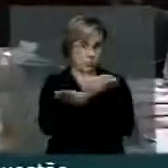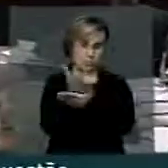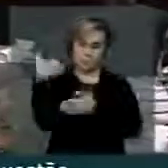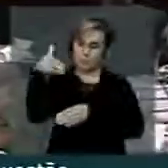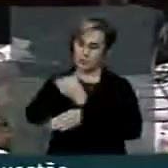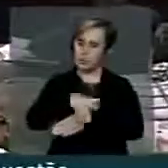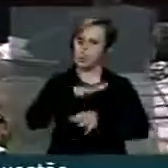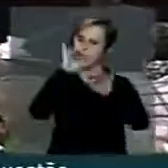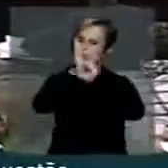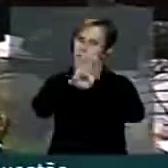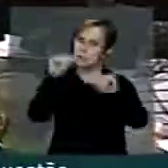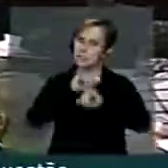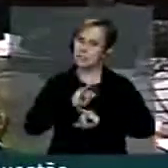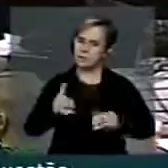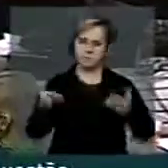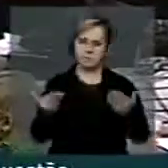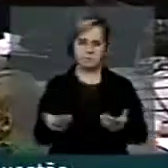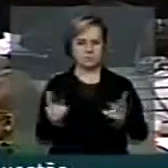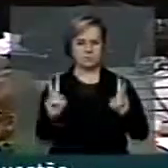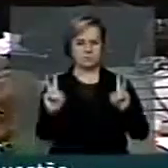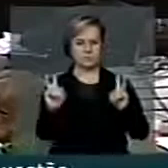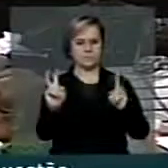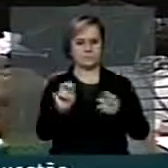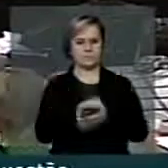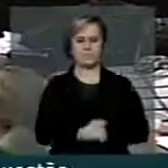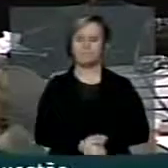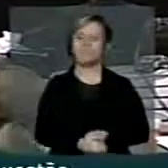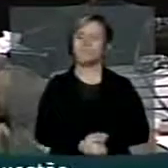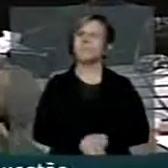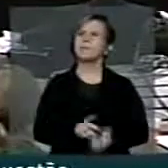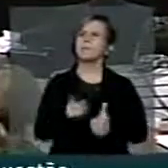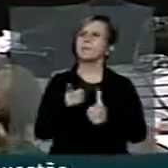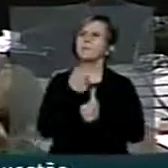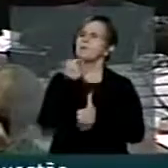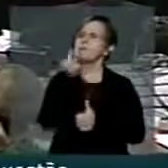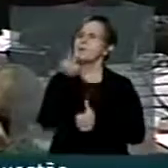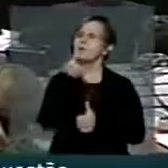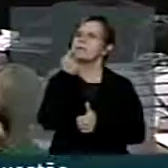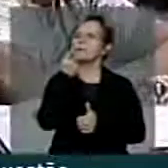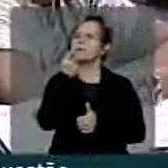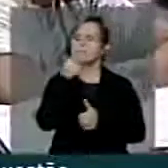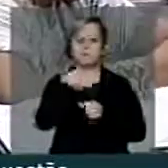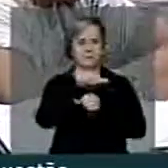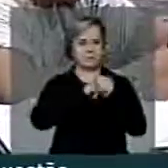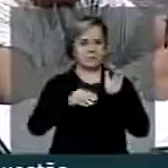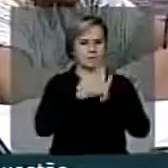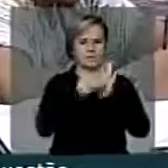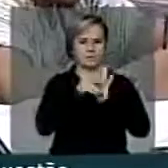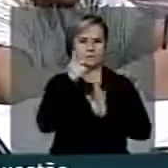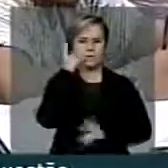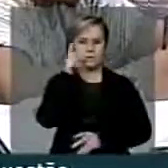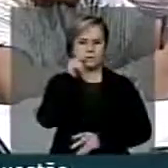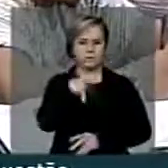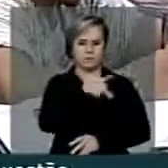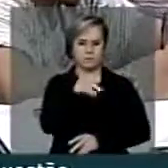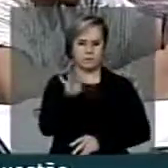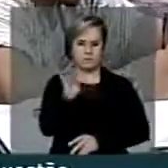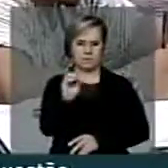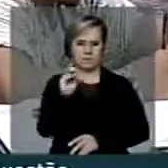divulgado sobre essa matéria. Primeiro, eu queria fazer uma retificação à palavra do deputado Padre Tom, quando disse